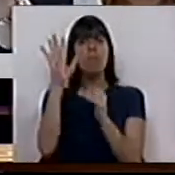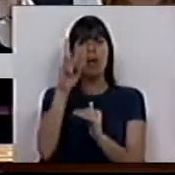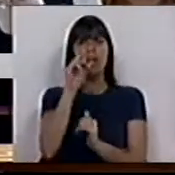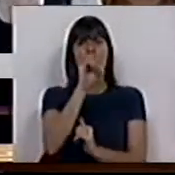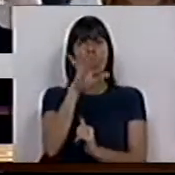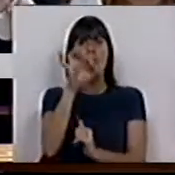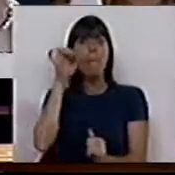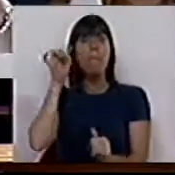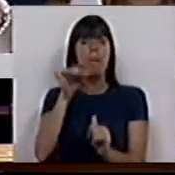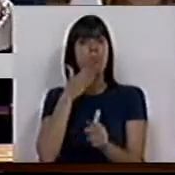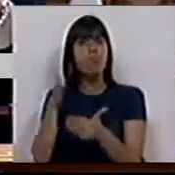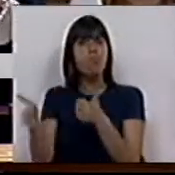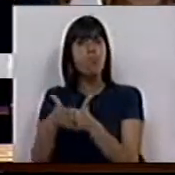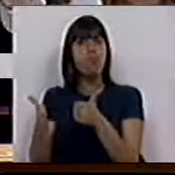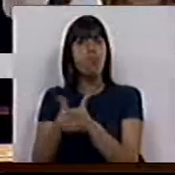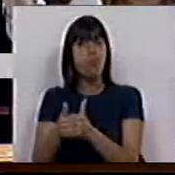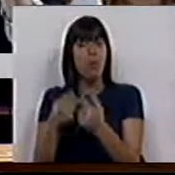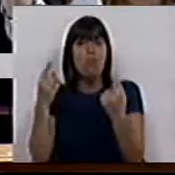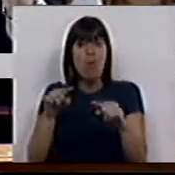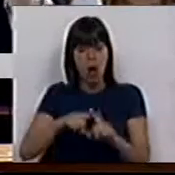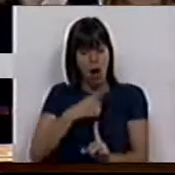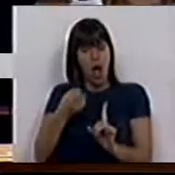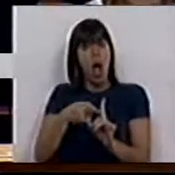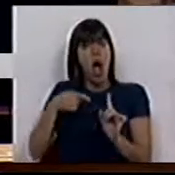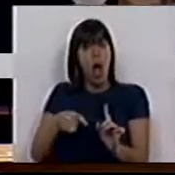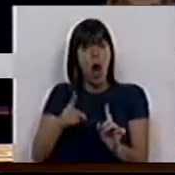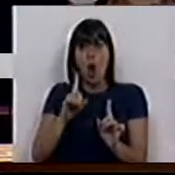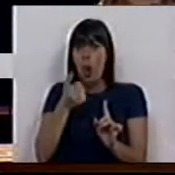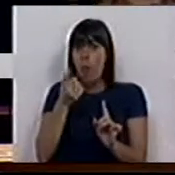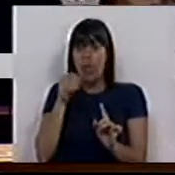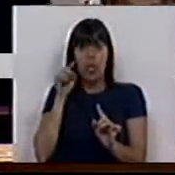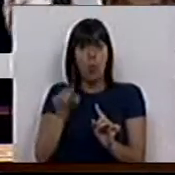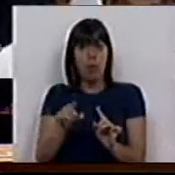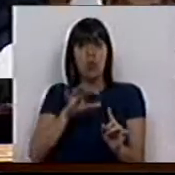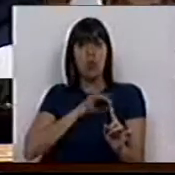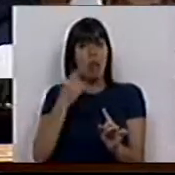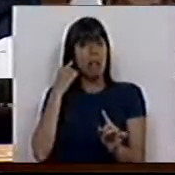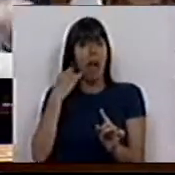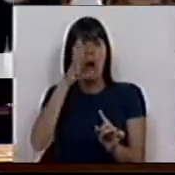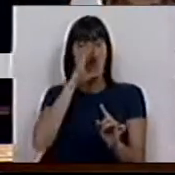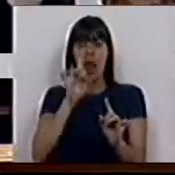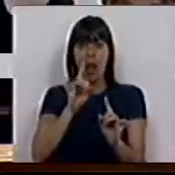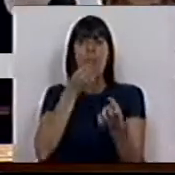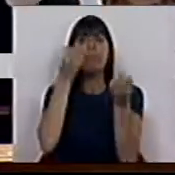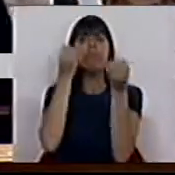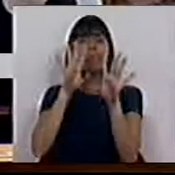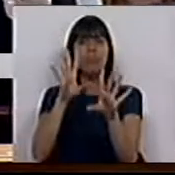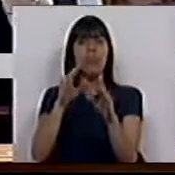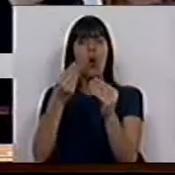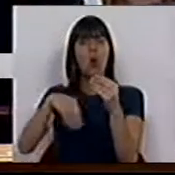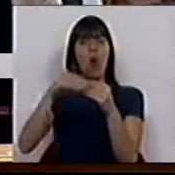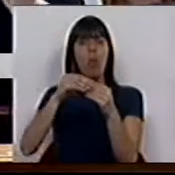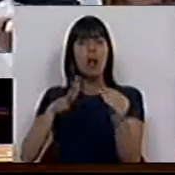38 mil idosos, só este ano, não os 50 mil desde que o Sr. está no Governo, perderam o